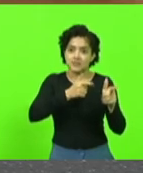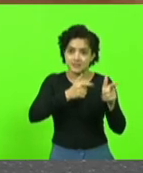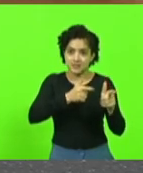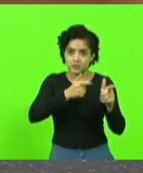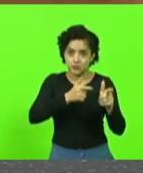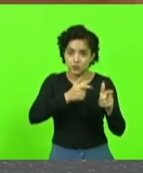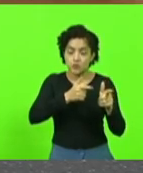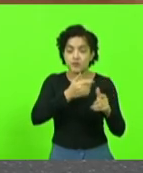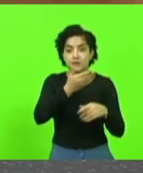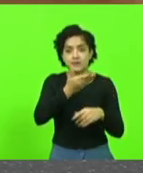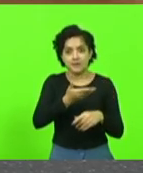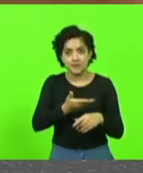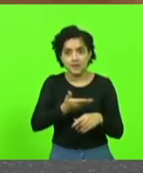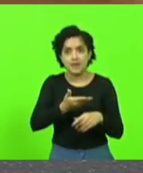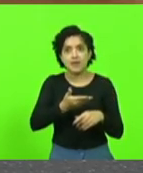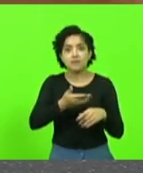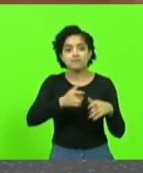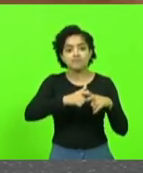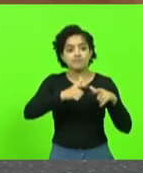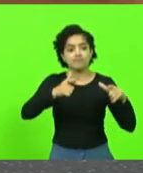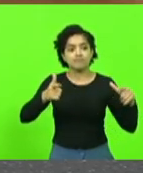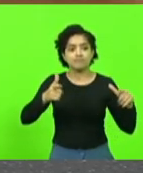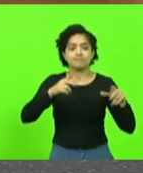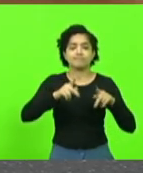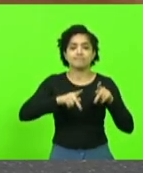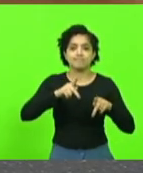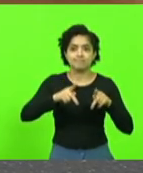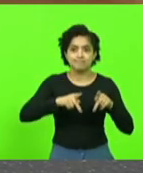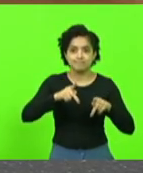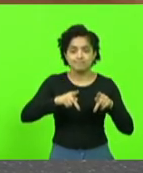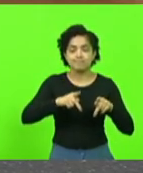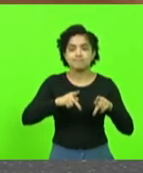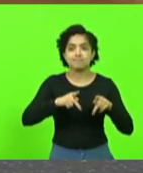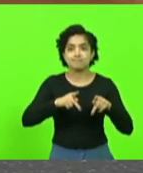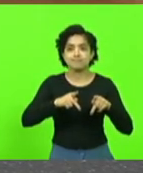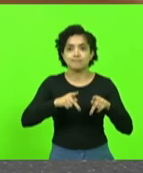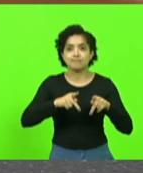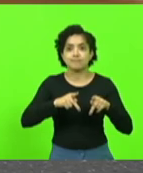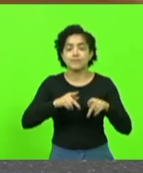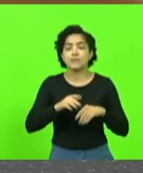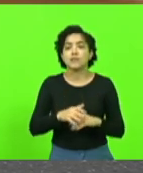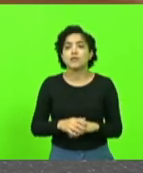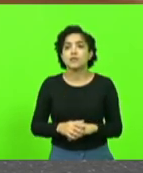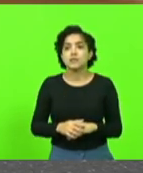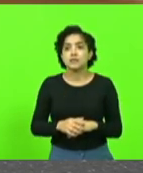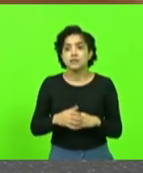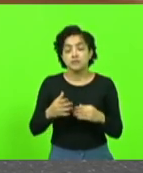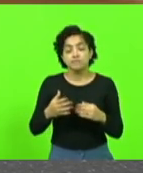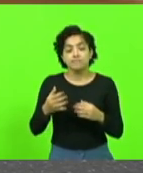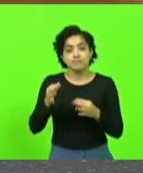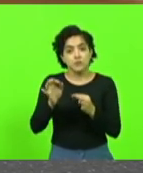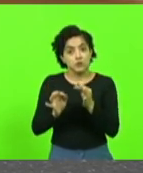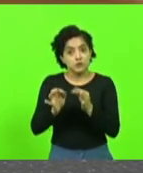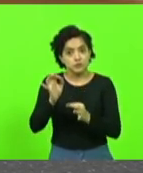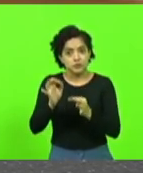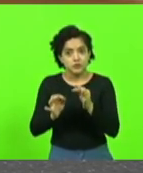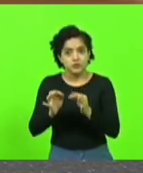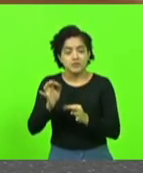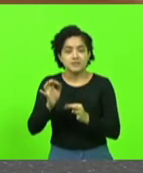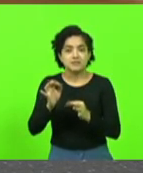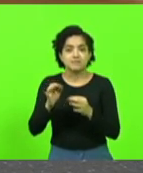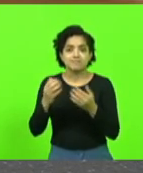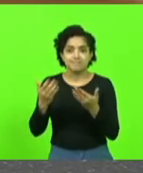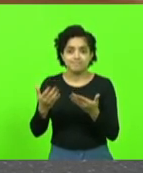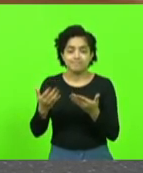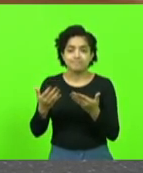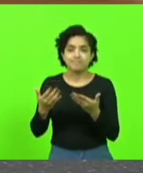cidade com o maior número de habitantes, entre Lages e Chapecó, e faça justiça, até porque nós temos